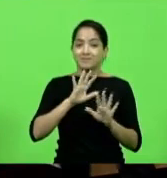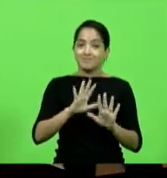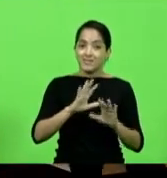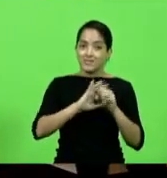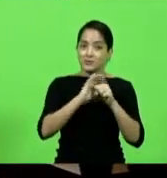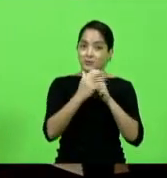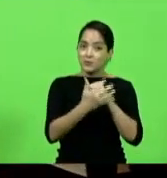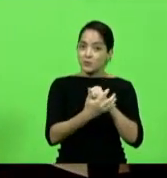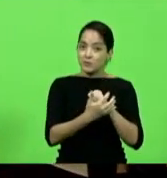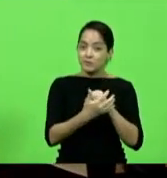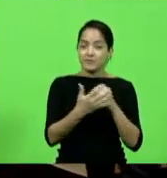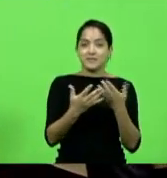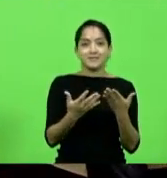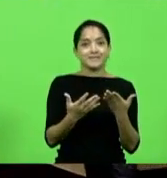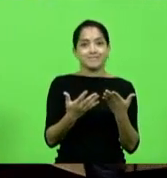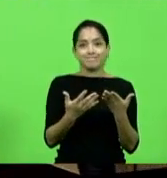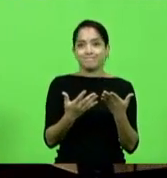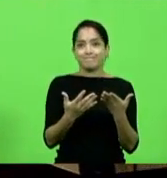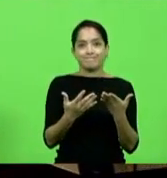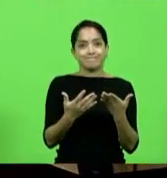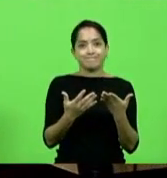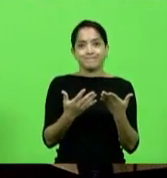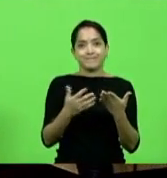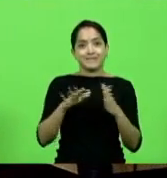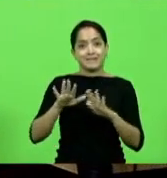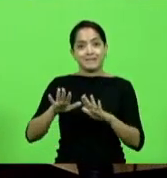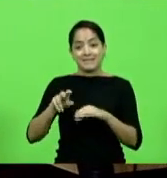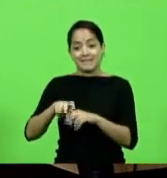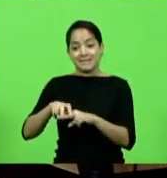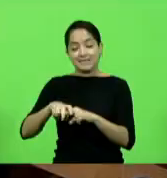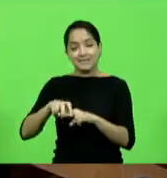prendeu em casa não mas na cadeira